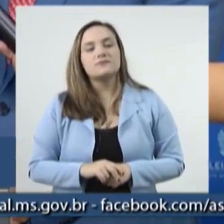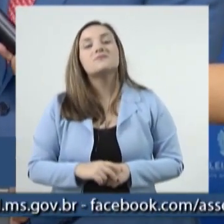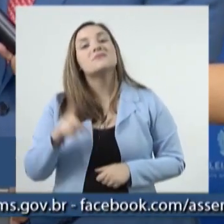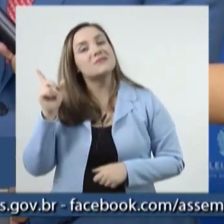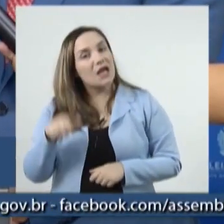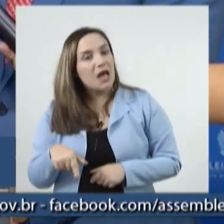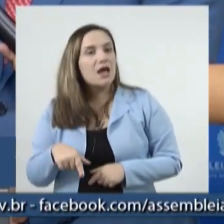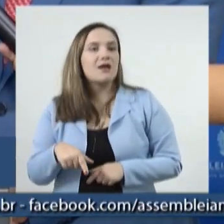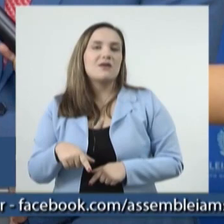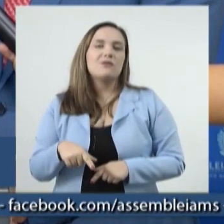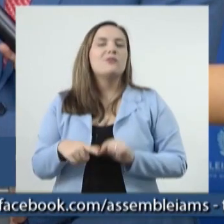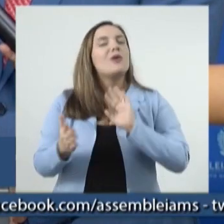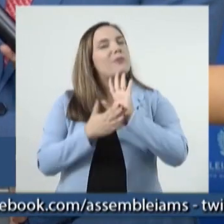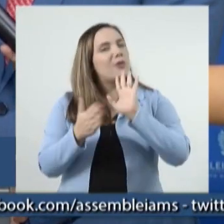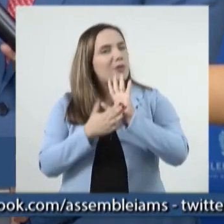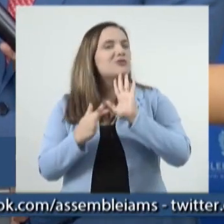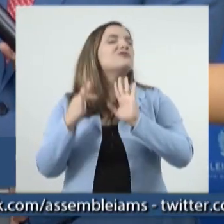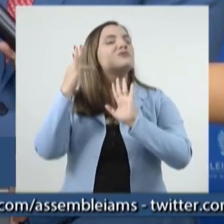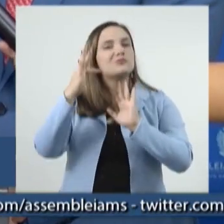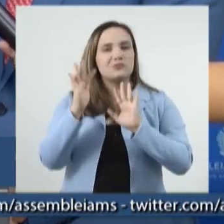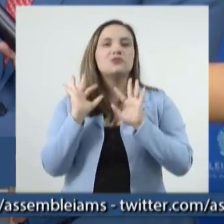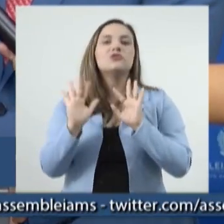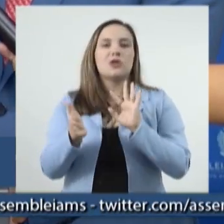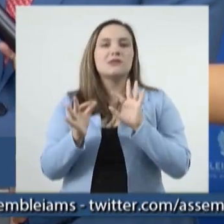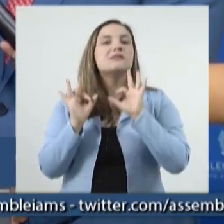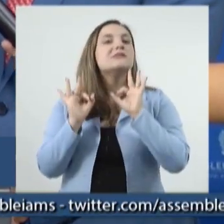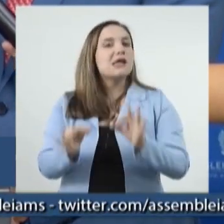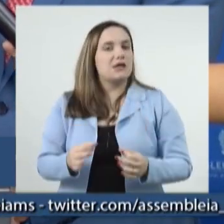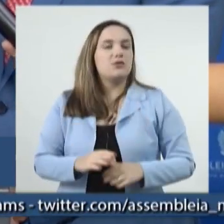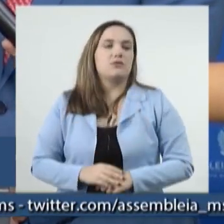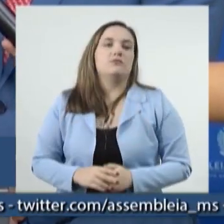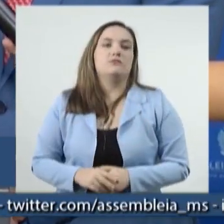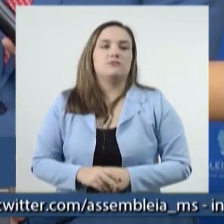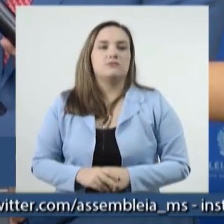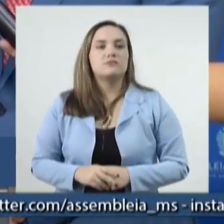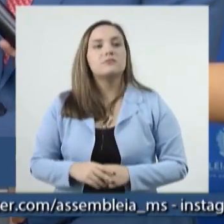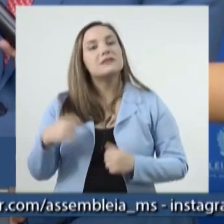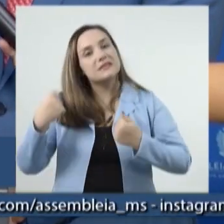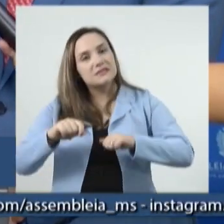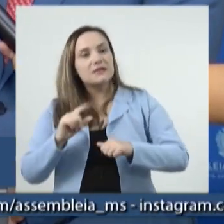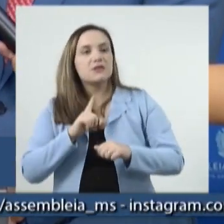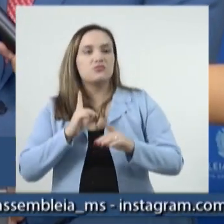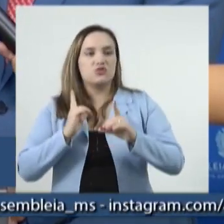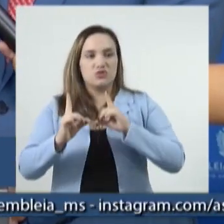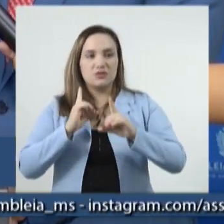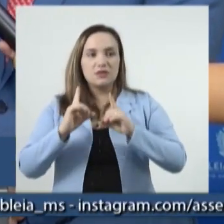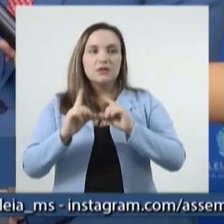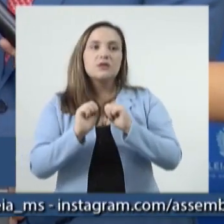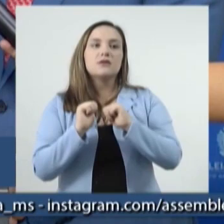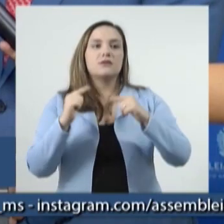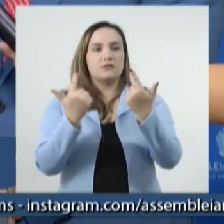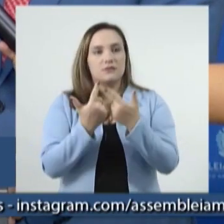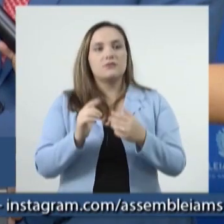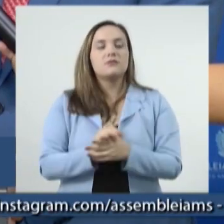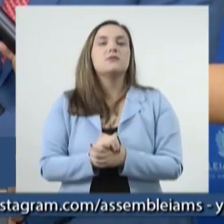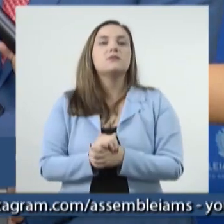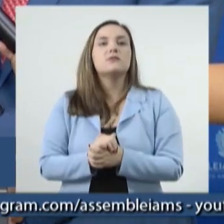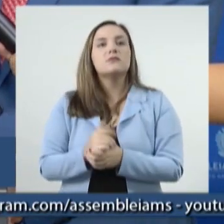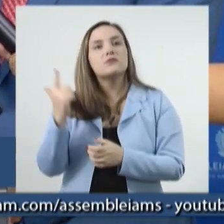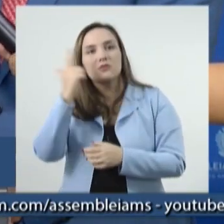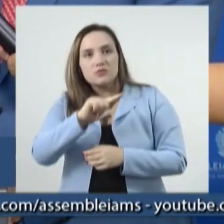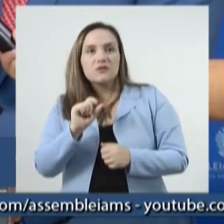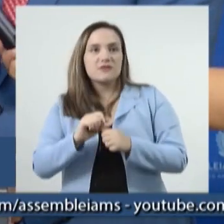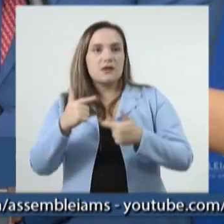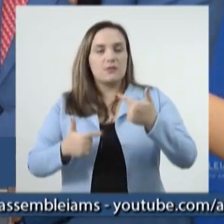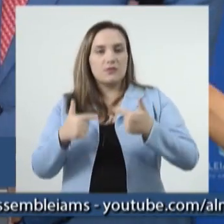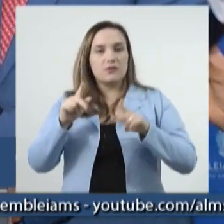bem definido para que a gente avance no Mato Grosso do Sul, no diálogo com a Assembleia Legislativa, para implementar essas